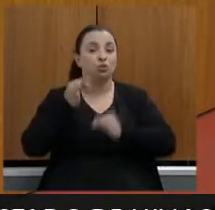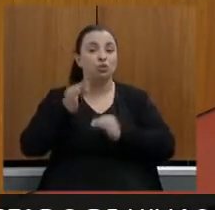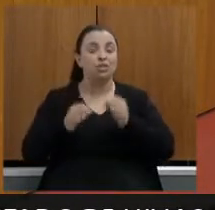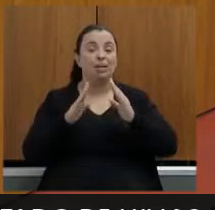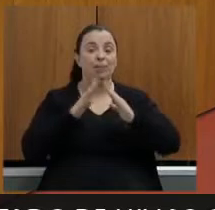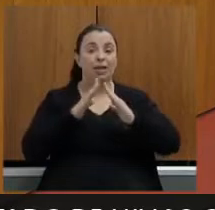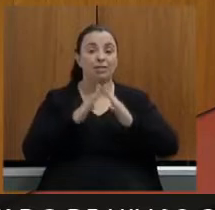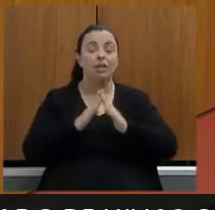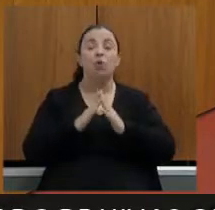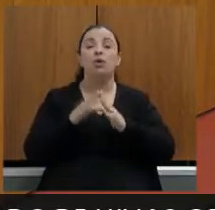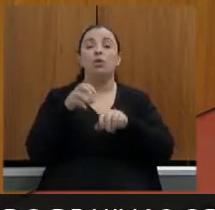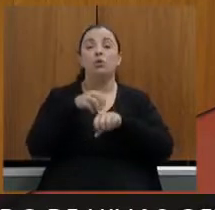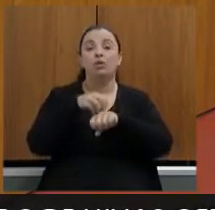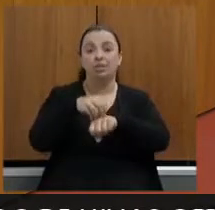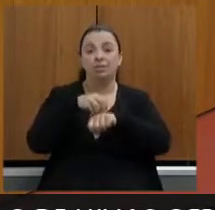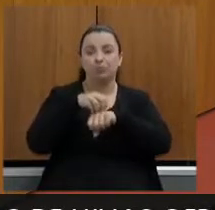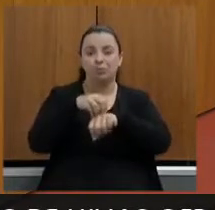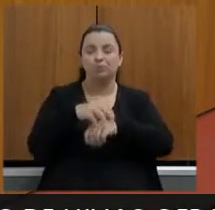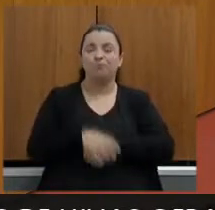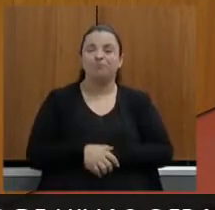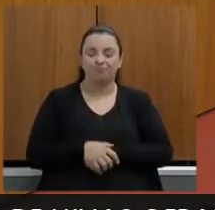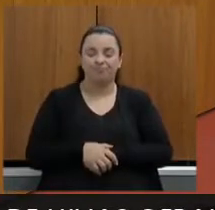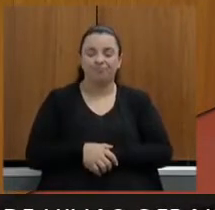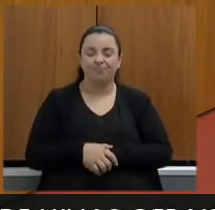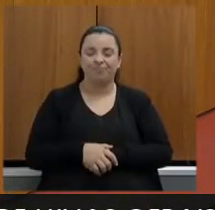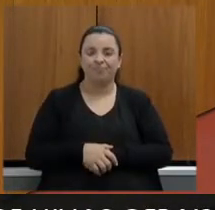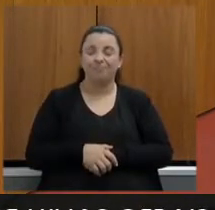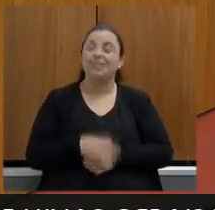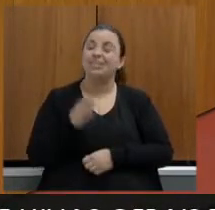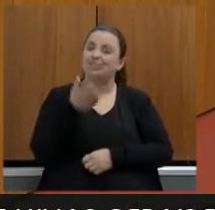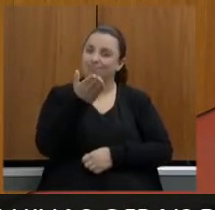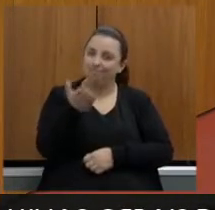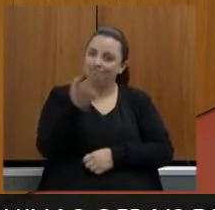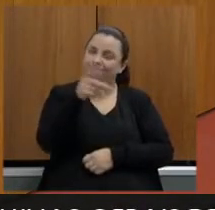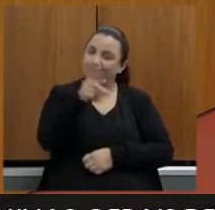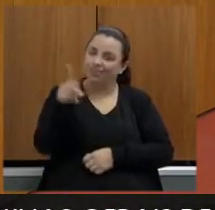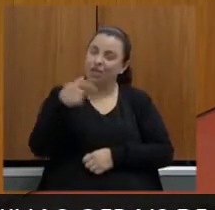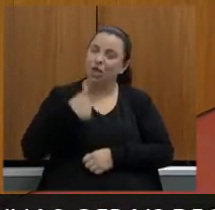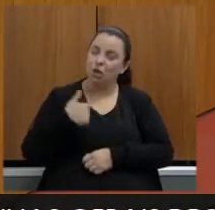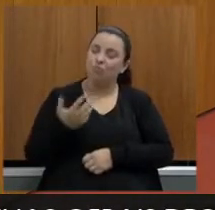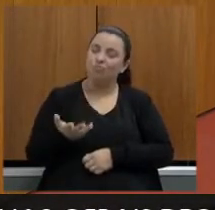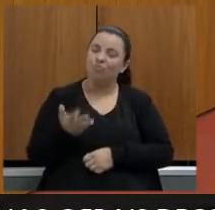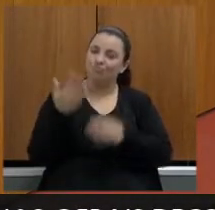senhor presidente eu queria louvar mais uma vez a iniciativa